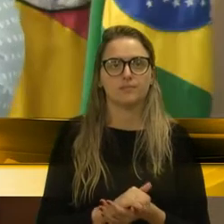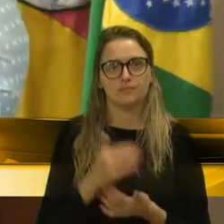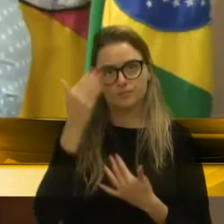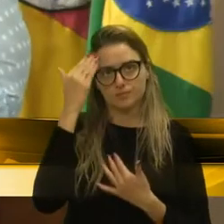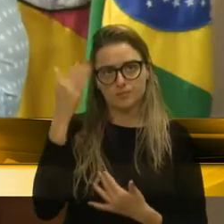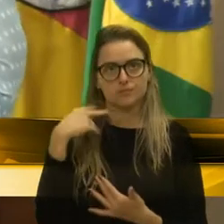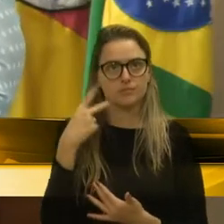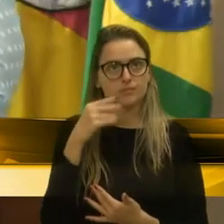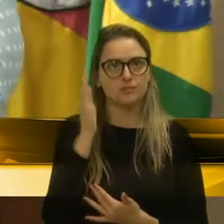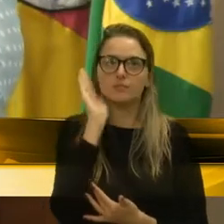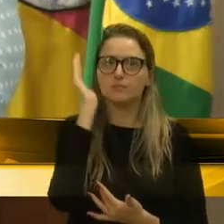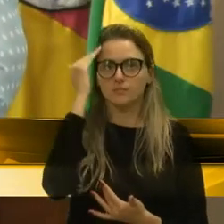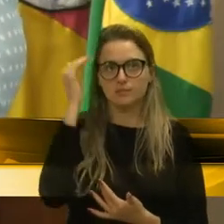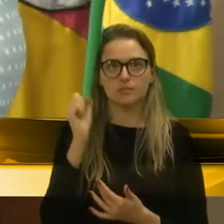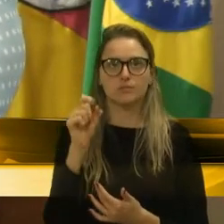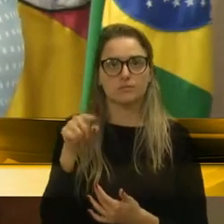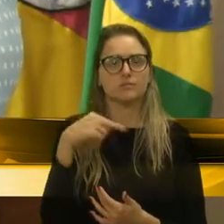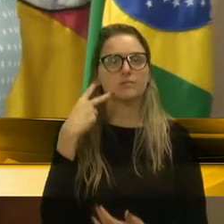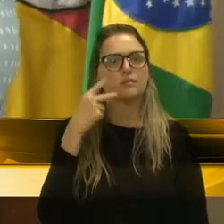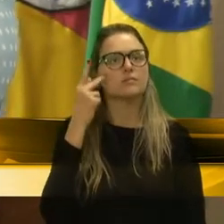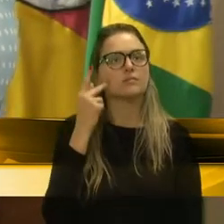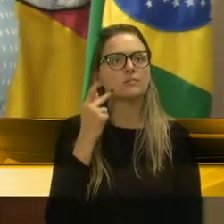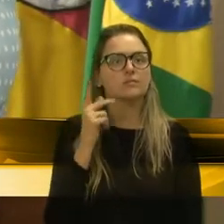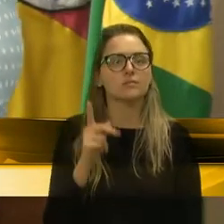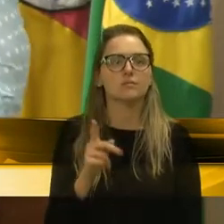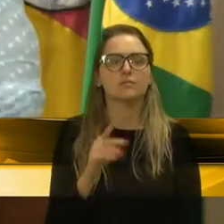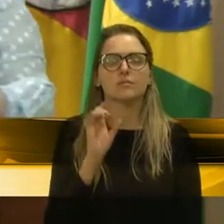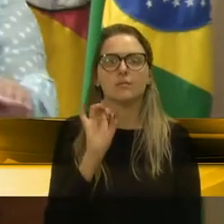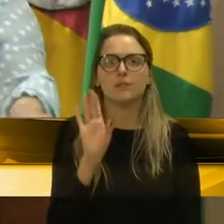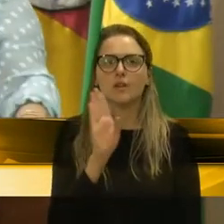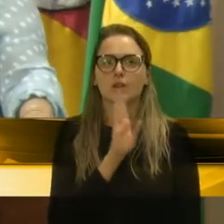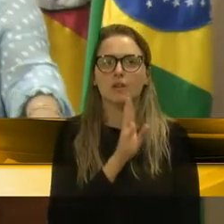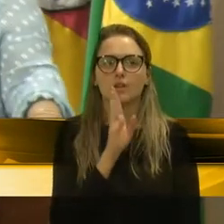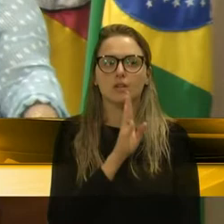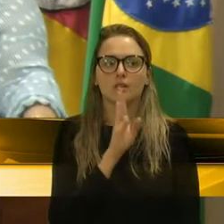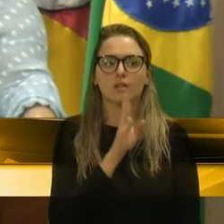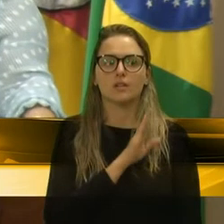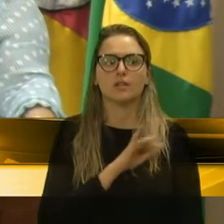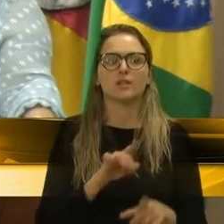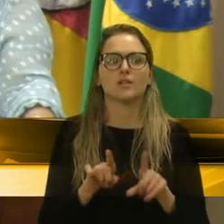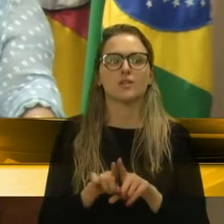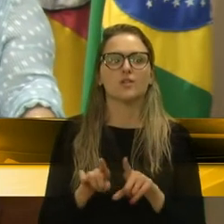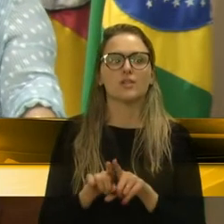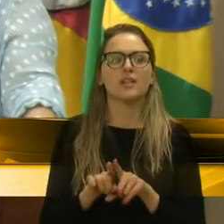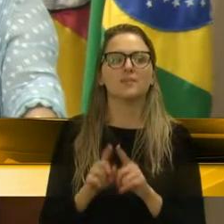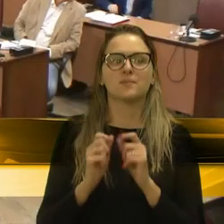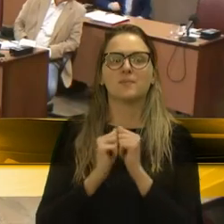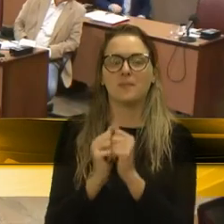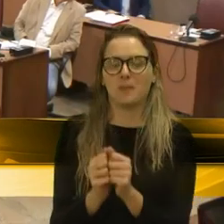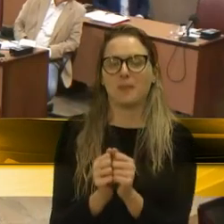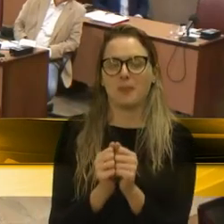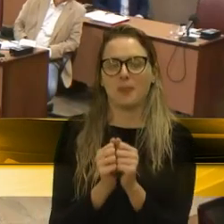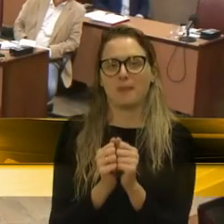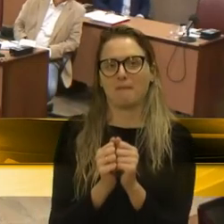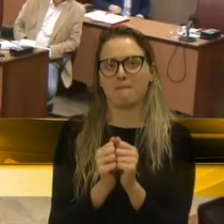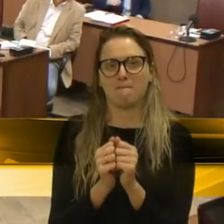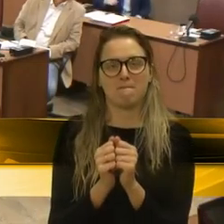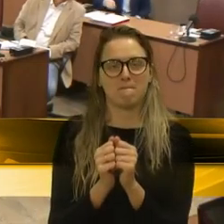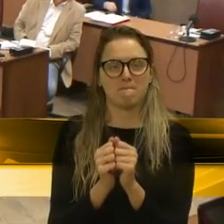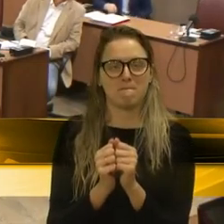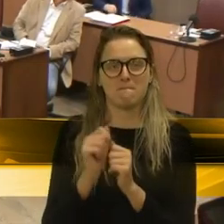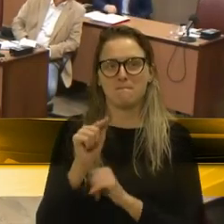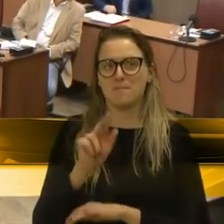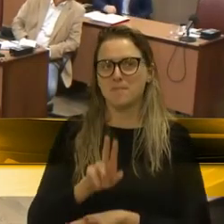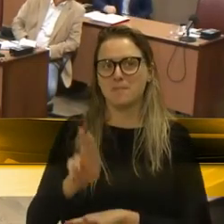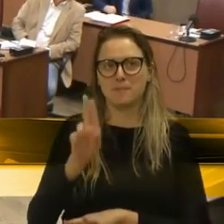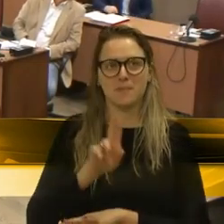Obrigada, vereador Felipe. Eu sou a parte, vereador Renato. Então, bem rapidamente, vereadora Gladys Friis, a gente entende a sua preocupação, ela